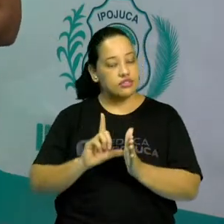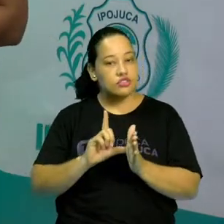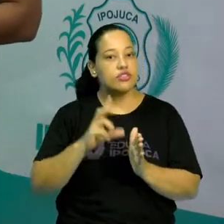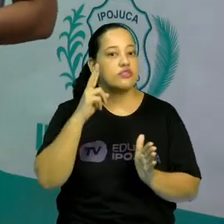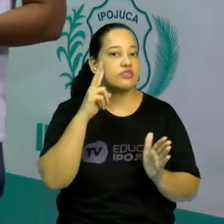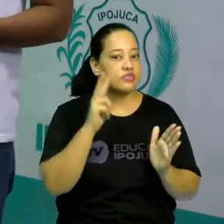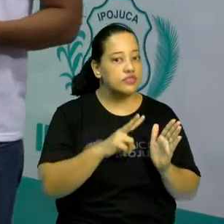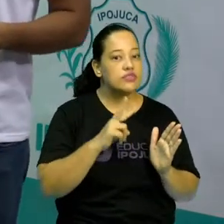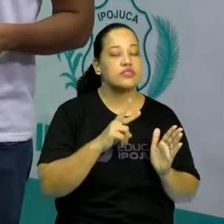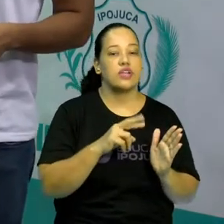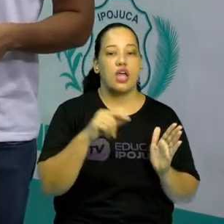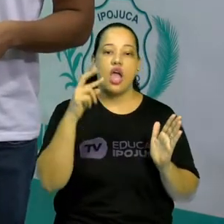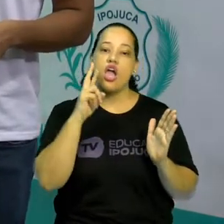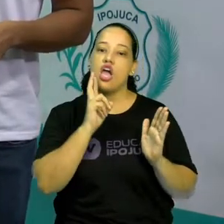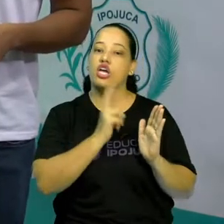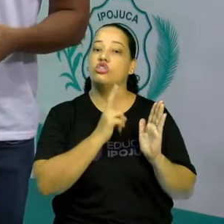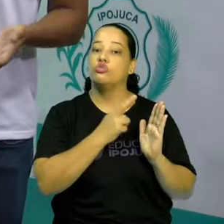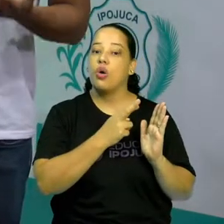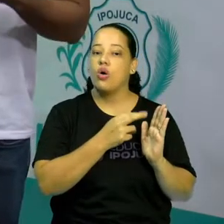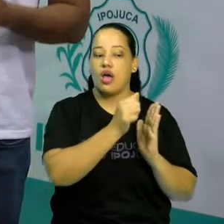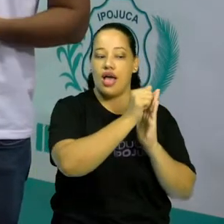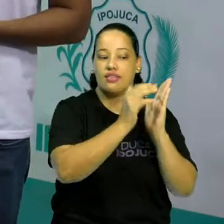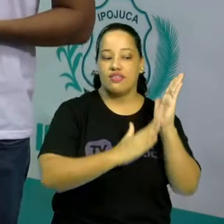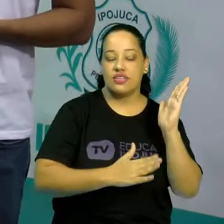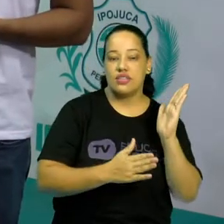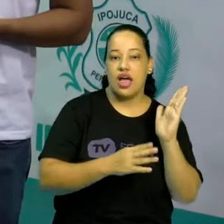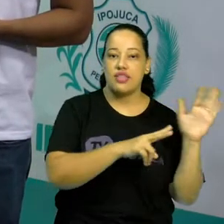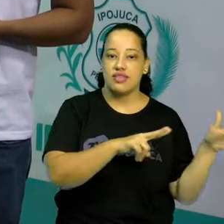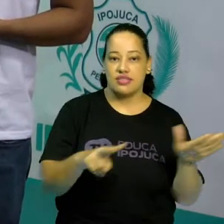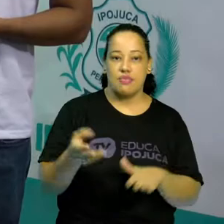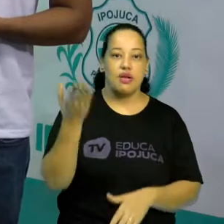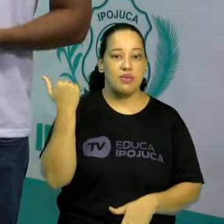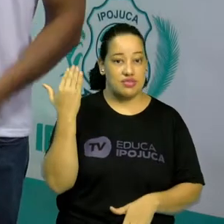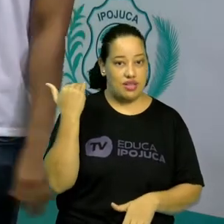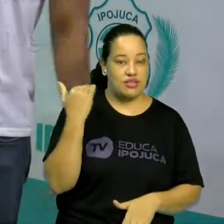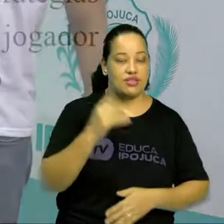atividade que eu deixei para vocês aqui na semana passada.